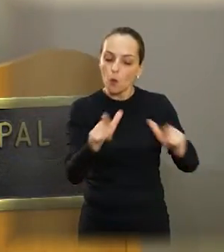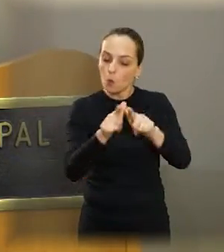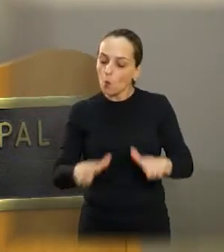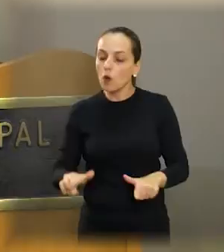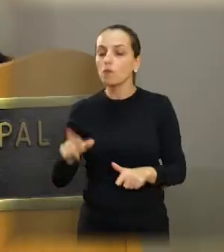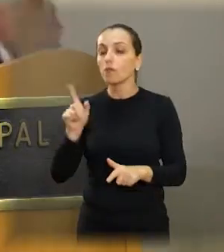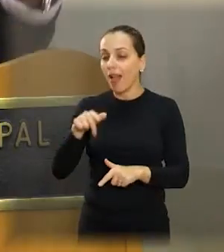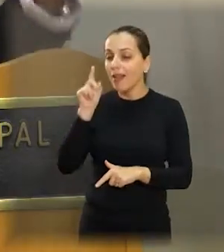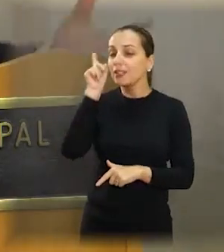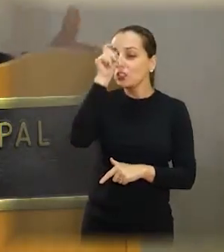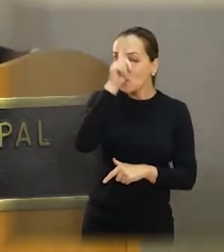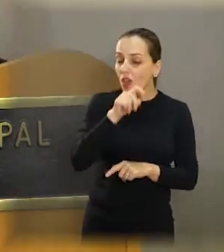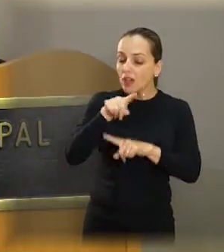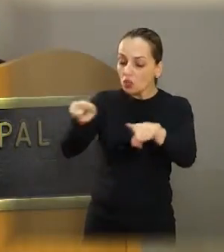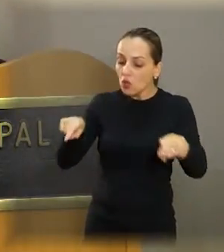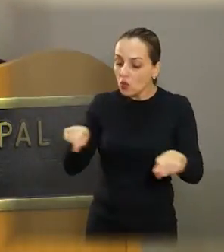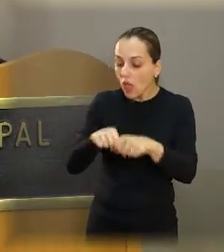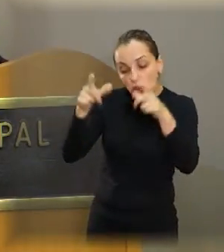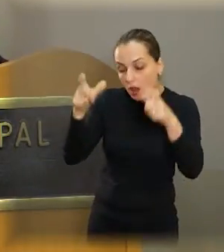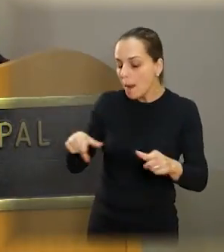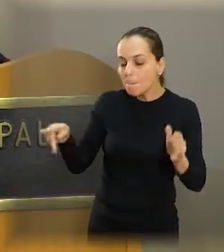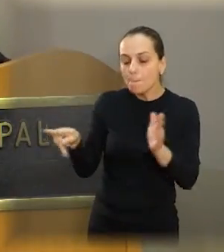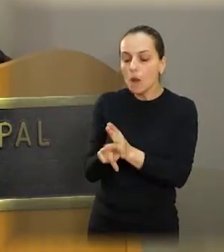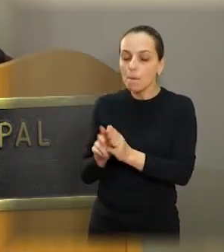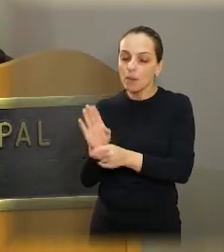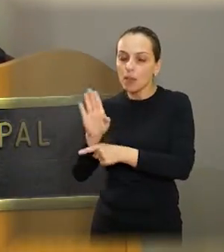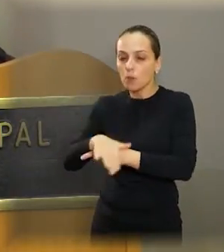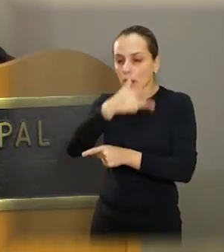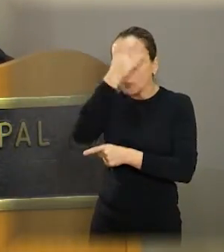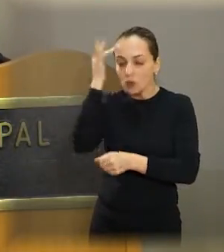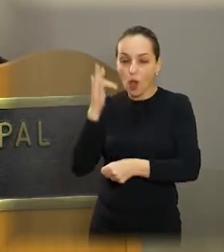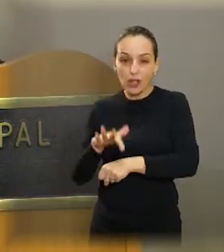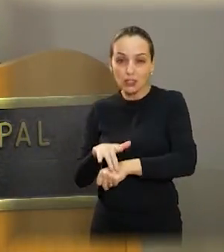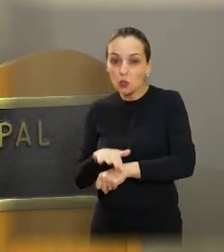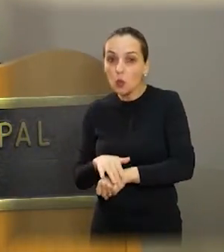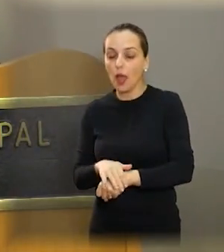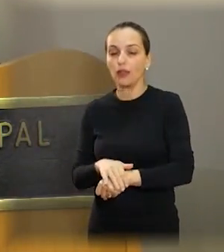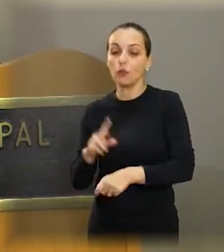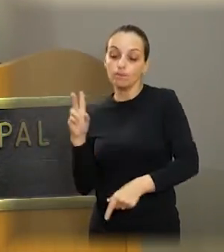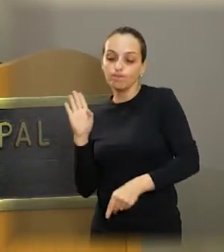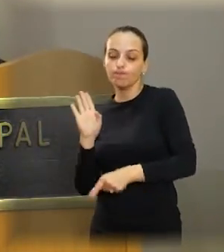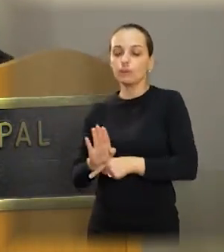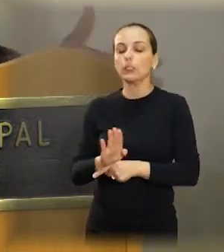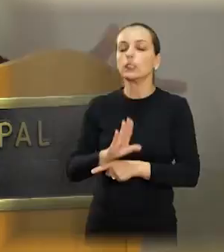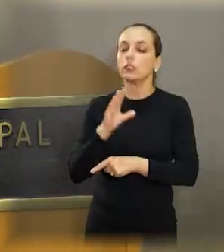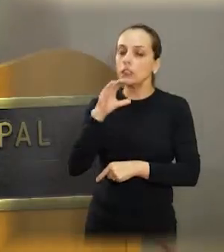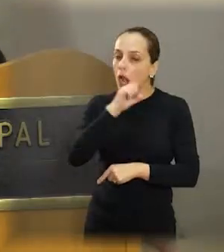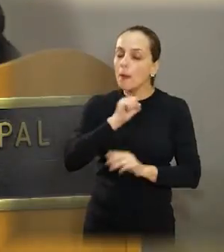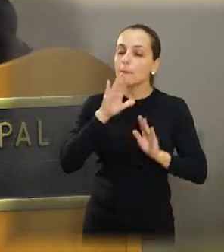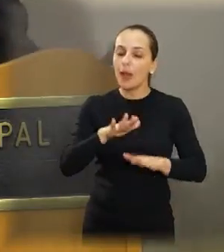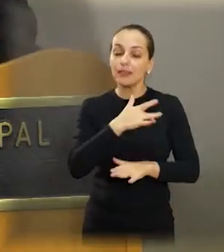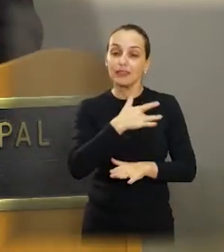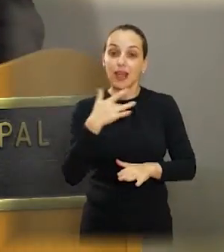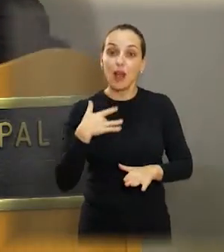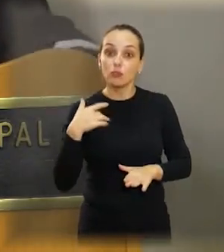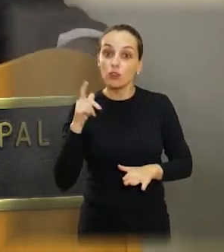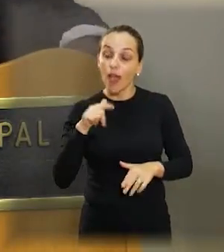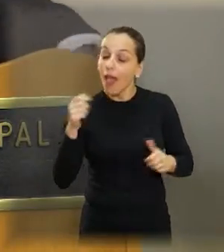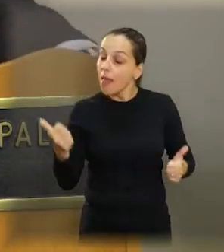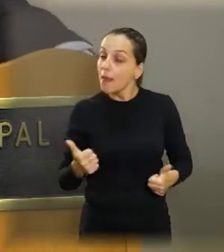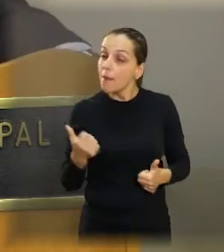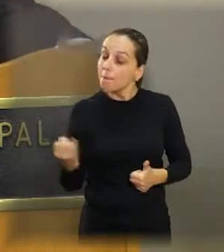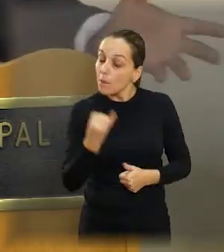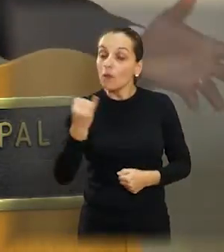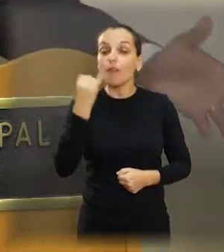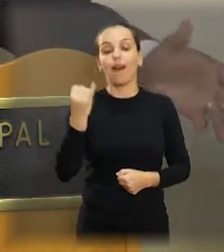falaram, está pegando em geral. Você vai lá, o tratamento está sendo rápido. Só que a saúde é tudo na cidade Araraquara.